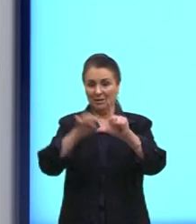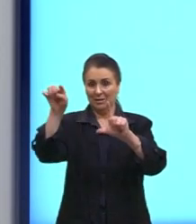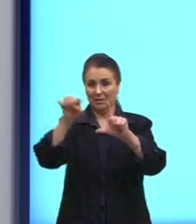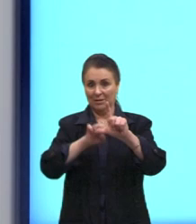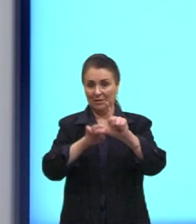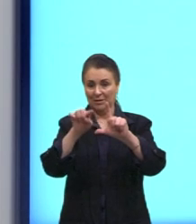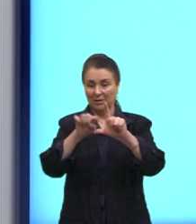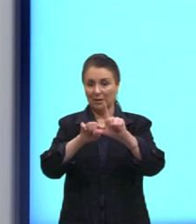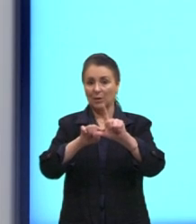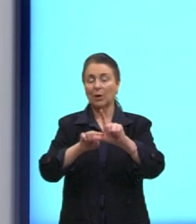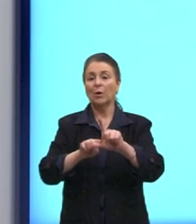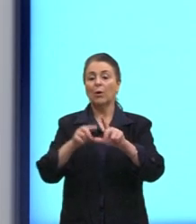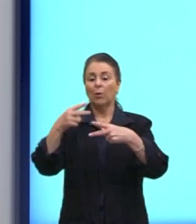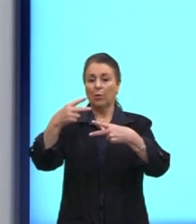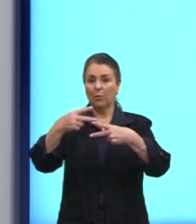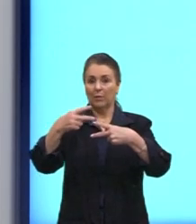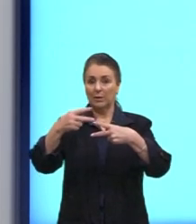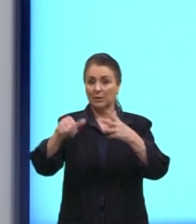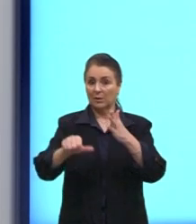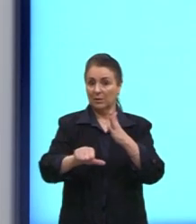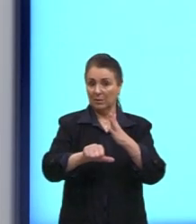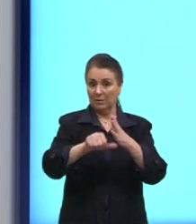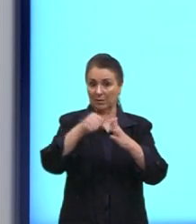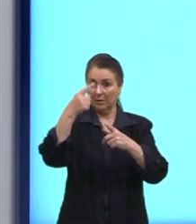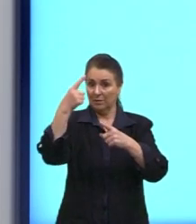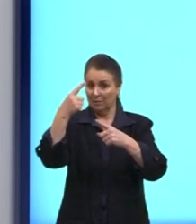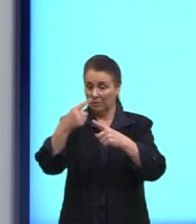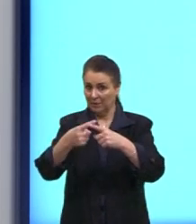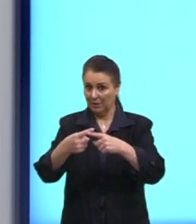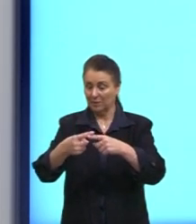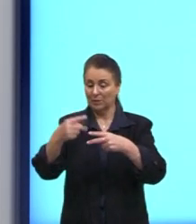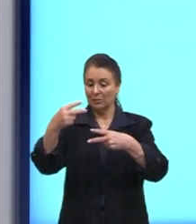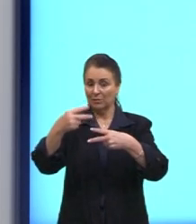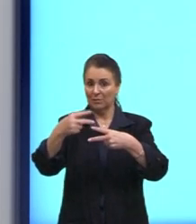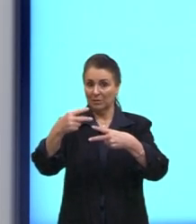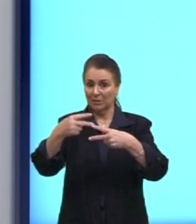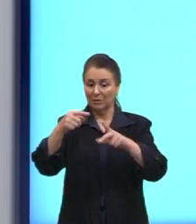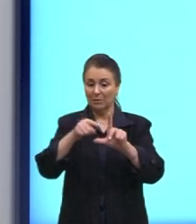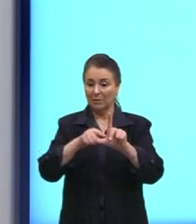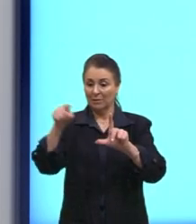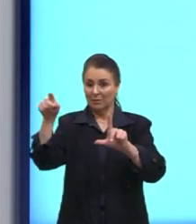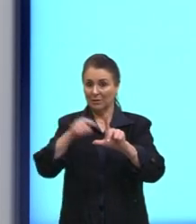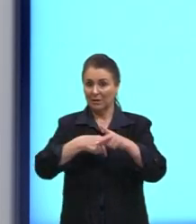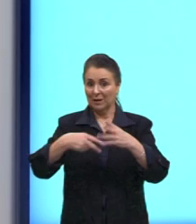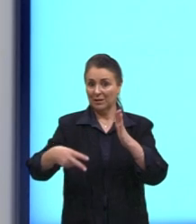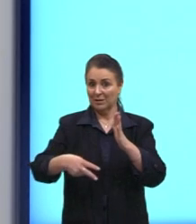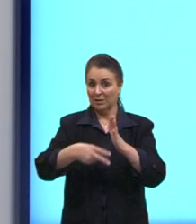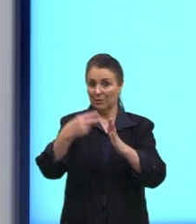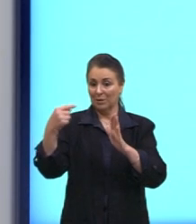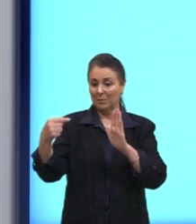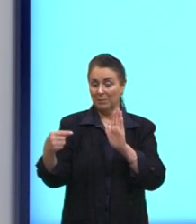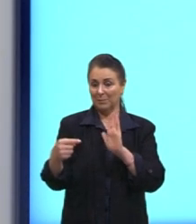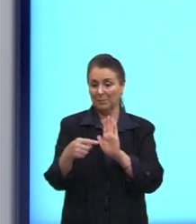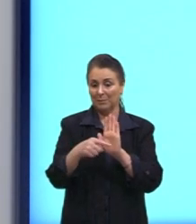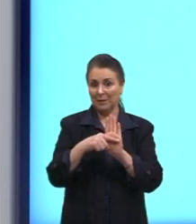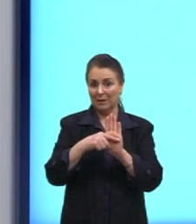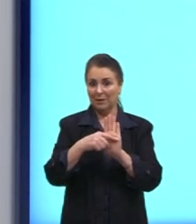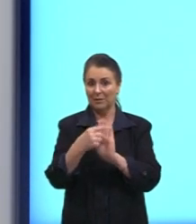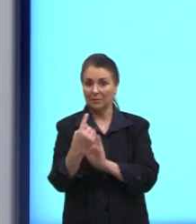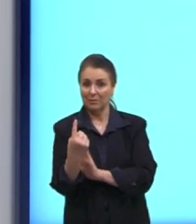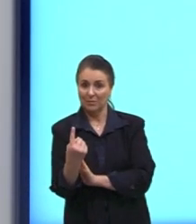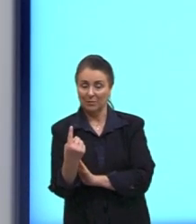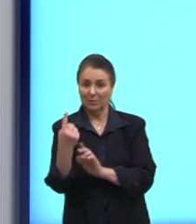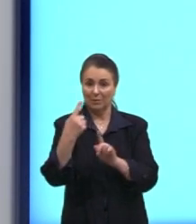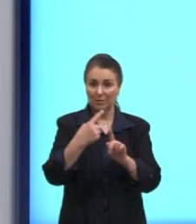vezes o coeficiente angular da segunda é igual a menos 1. então se eu multiplicar o m da primeira vezes